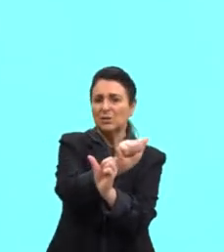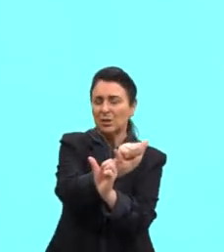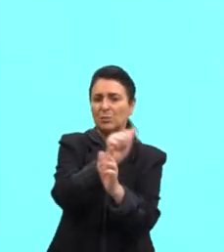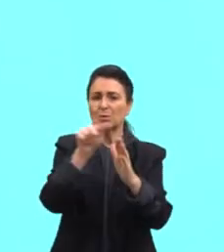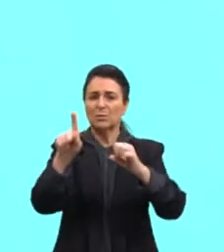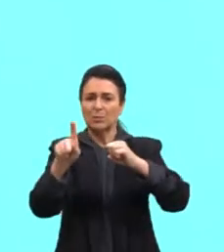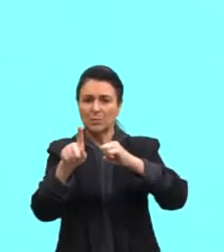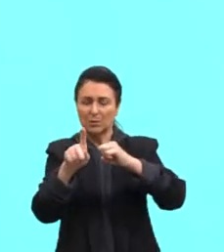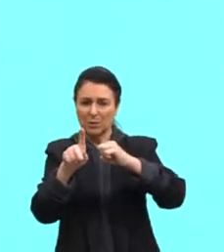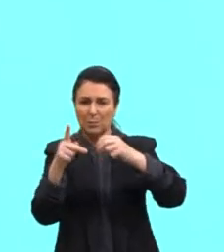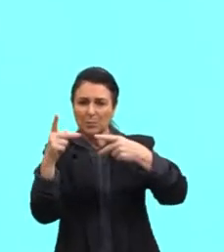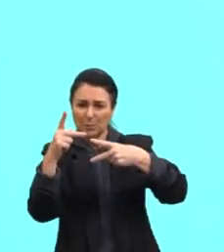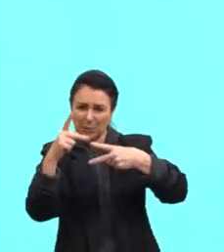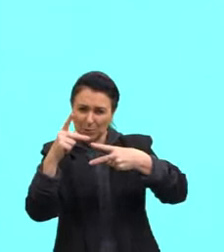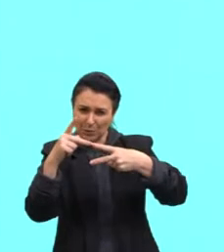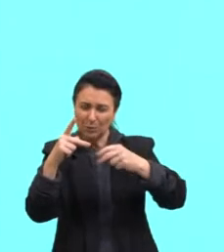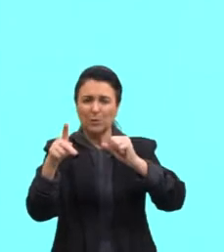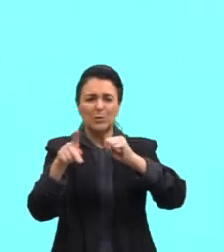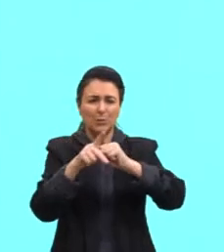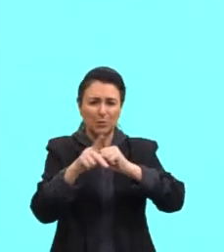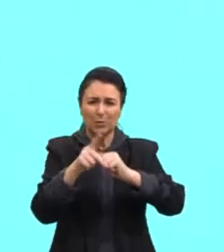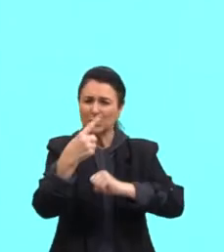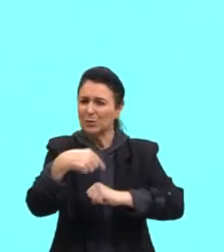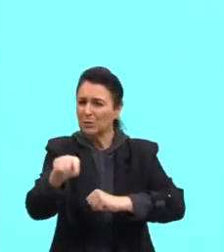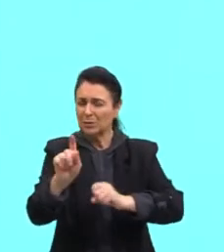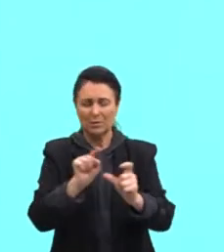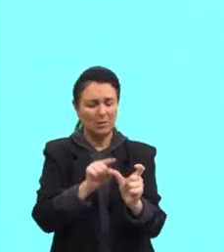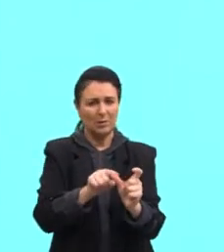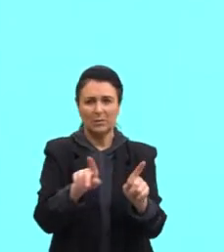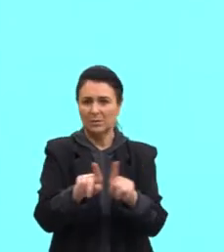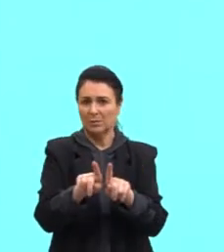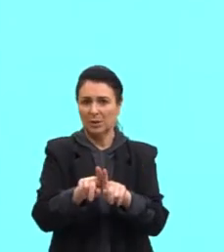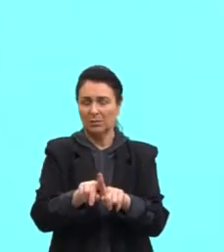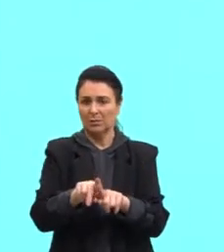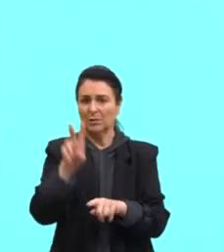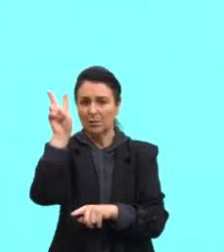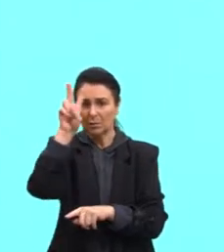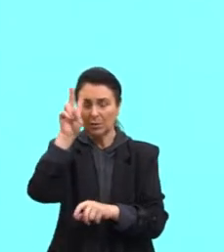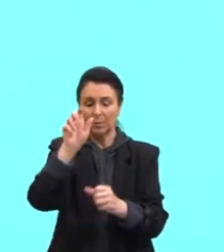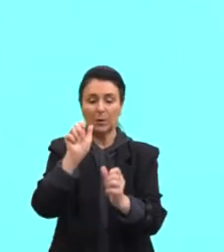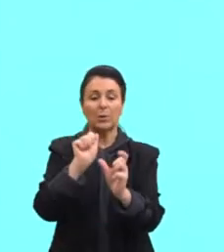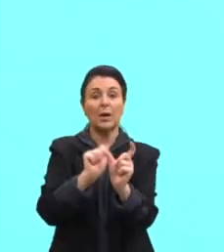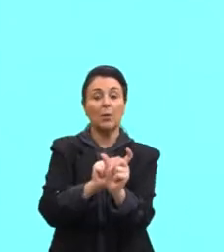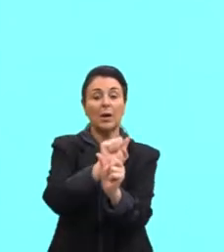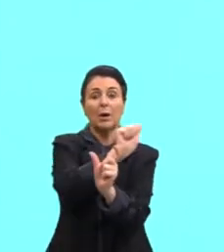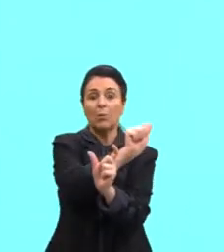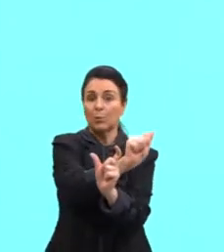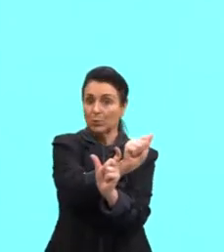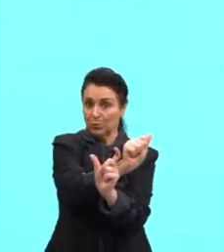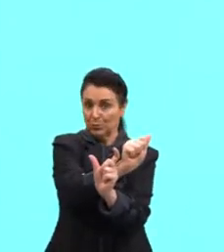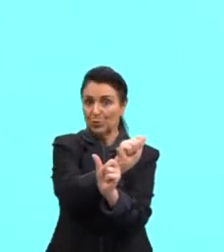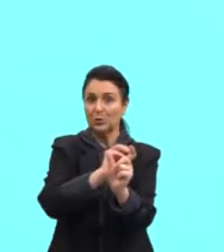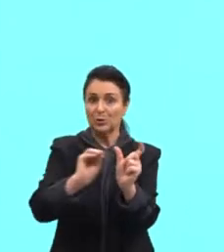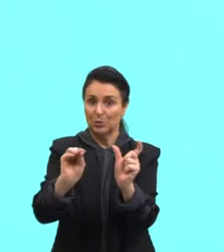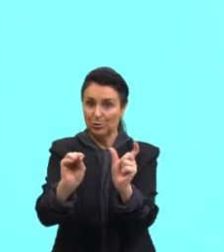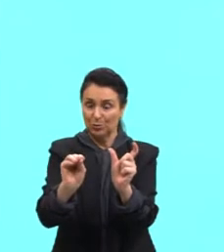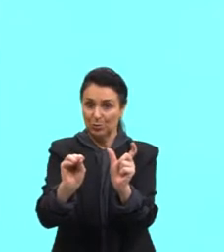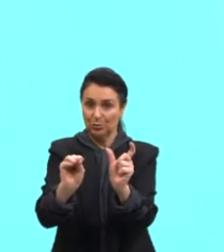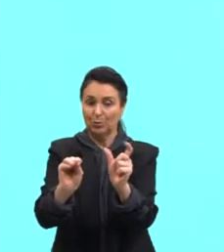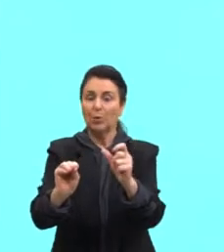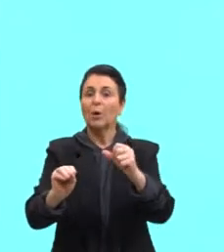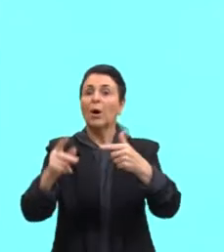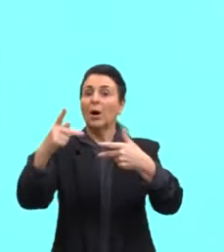conjunções, os pronomes e outras tantas palavras. Quem não lembra o que é artigo, que a gente vai ver nas aulas de inglês, quem não lembra